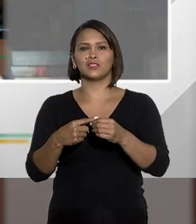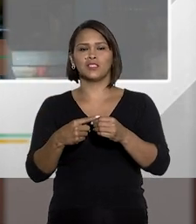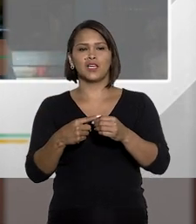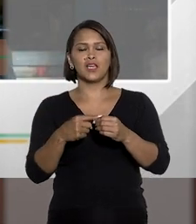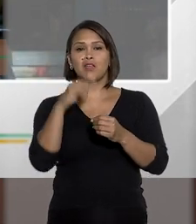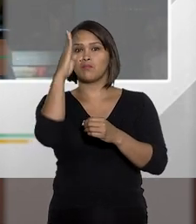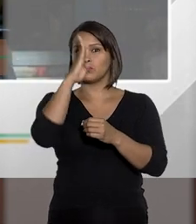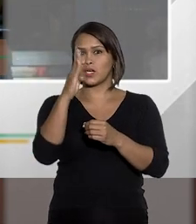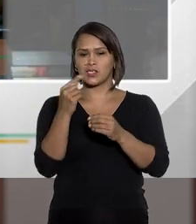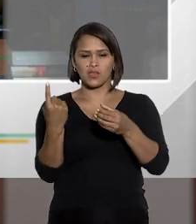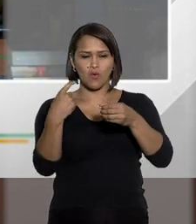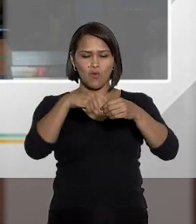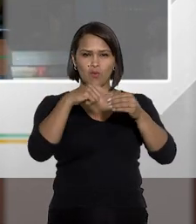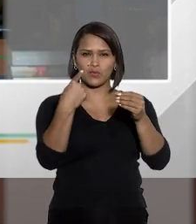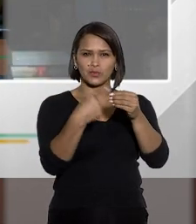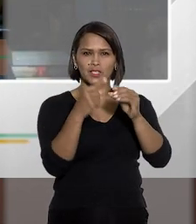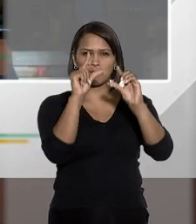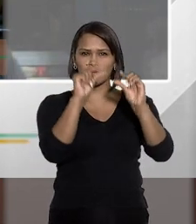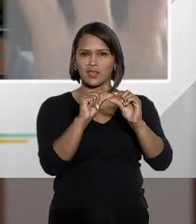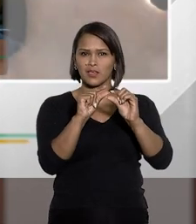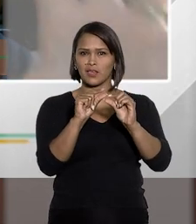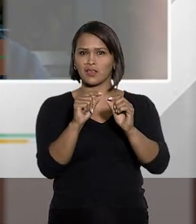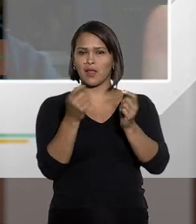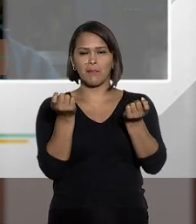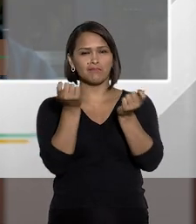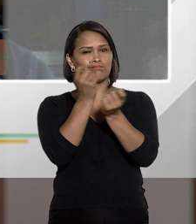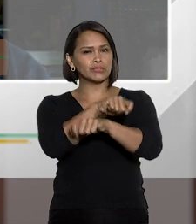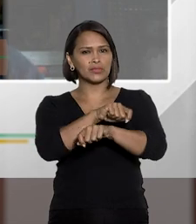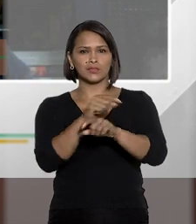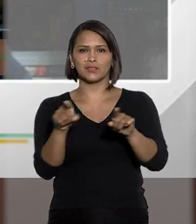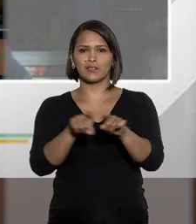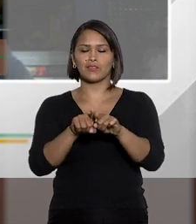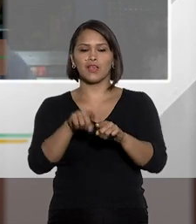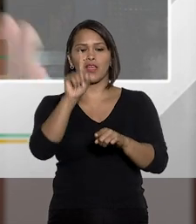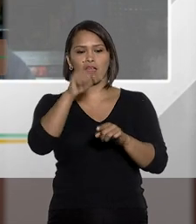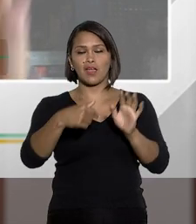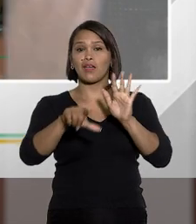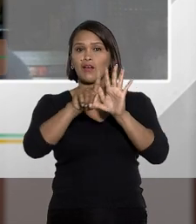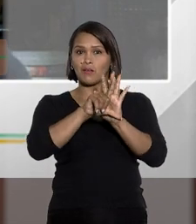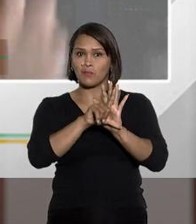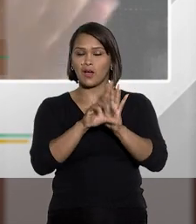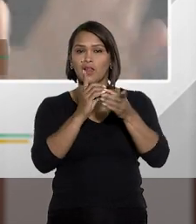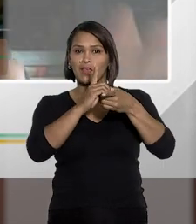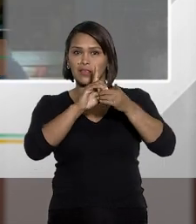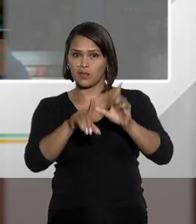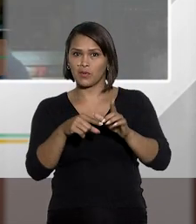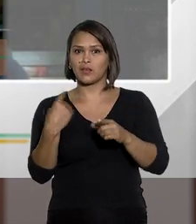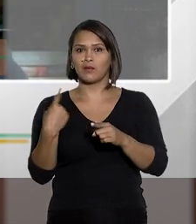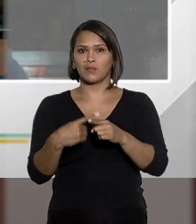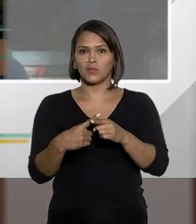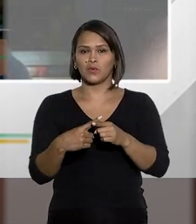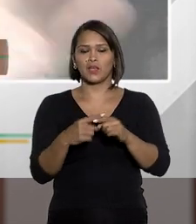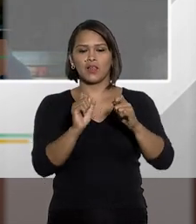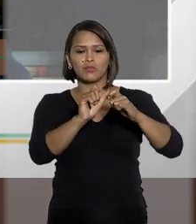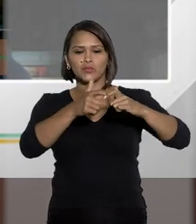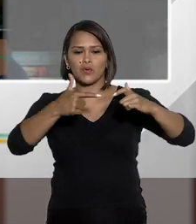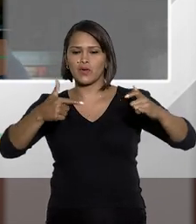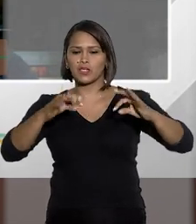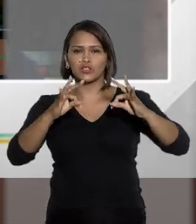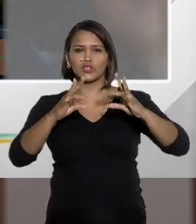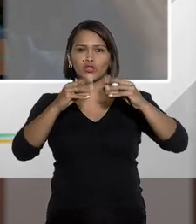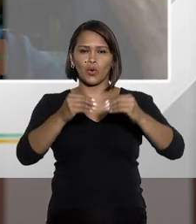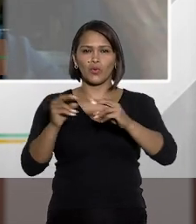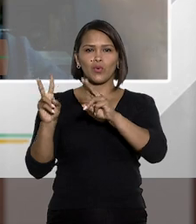colocar o Brasil dentro de Vinhedo. Então, você lê o artigo 2º, você fala, é uma lei democrática porque ela acaba